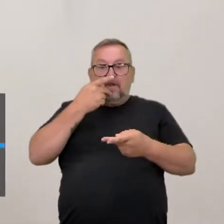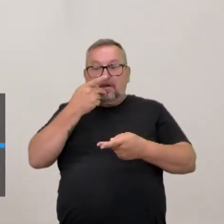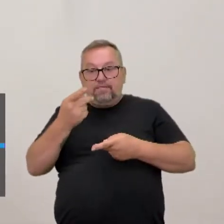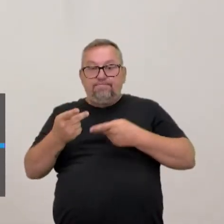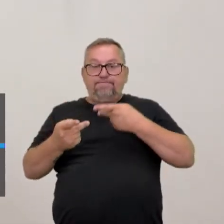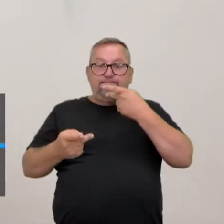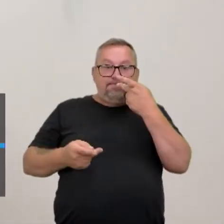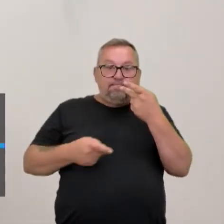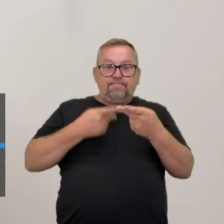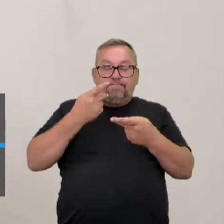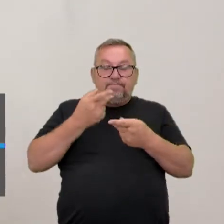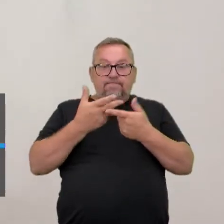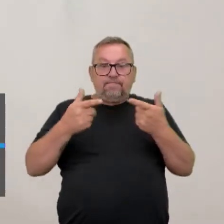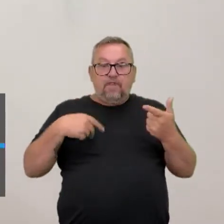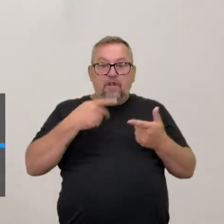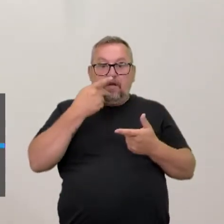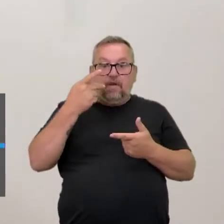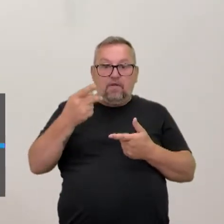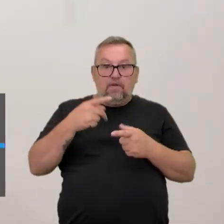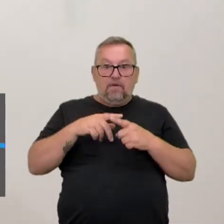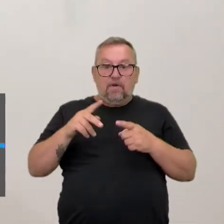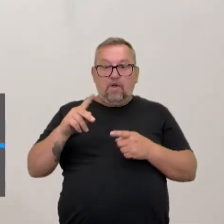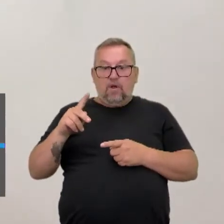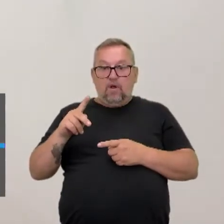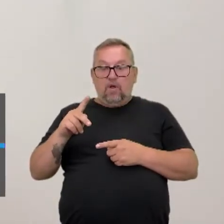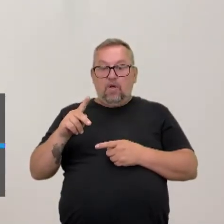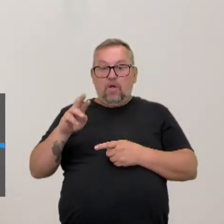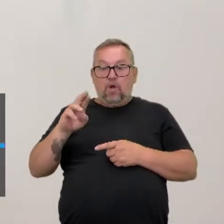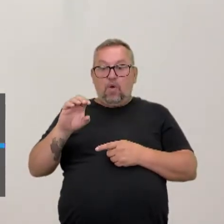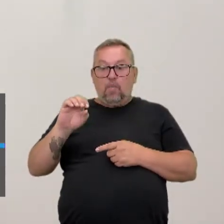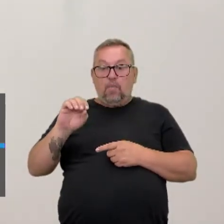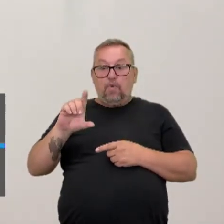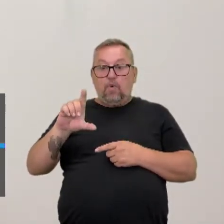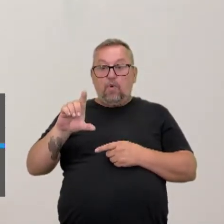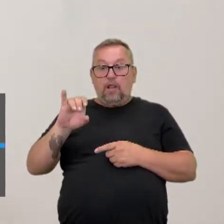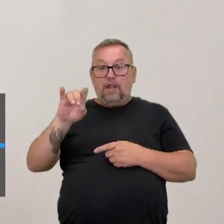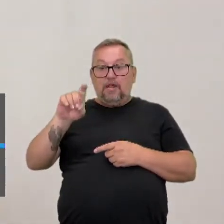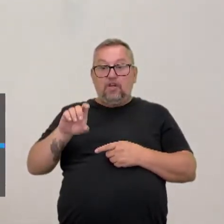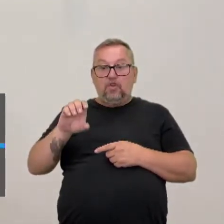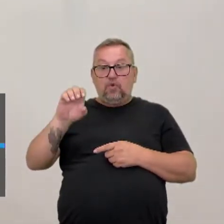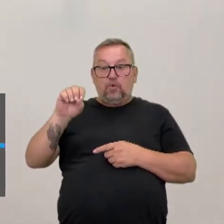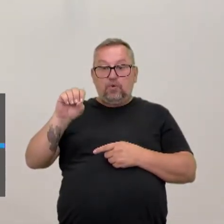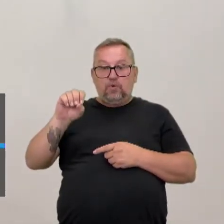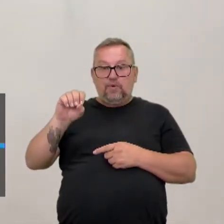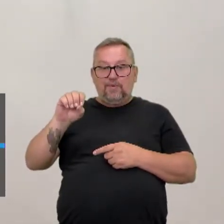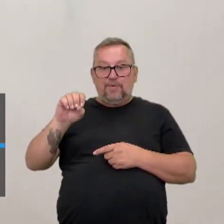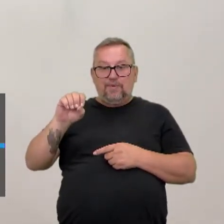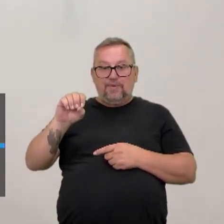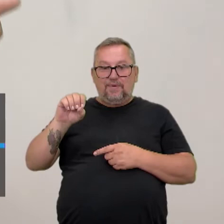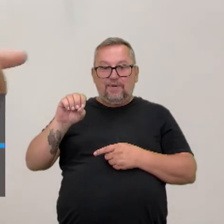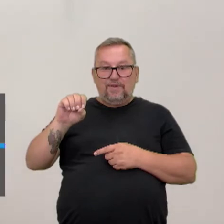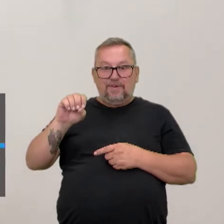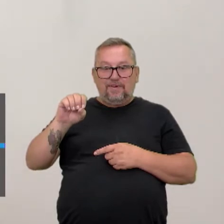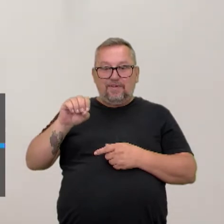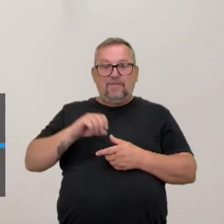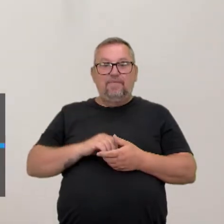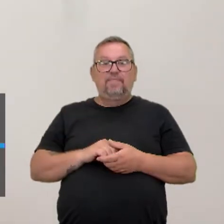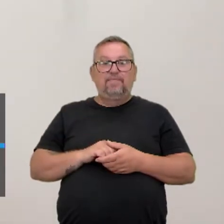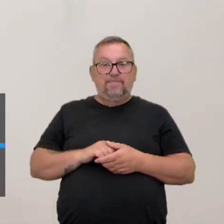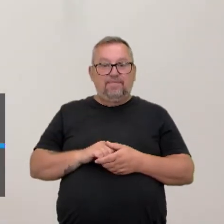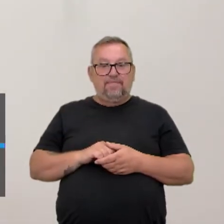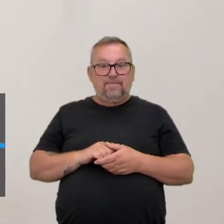aquilo que a gente chama de prolixo. Prolixo. A síntese é o contrário do prolixo.